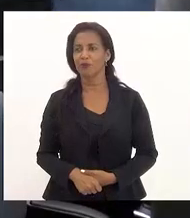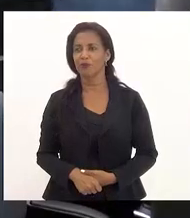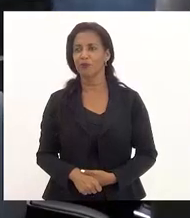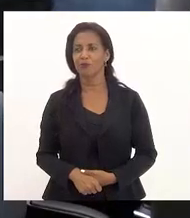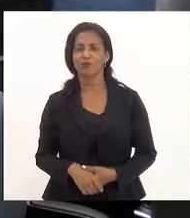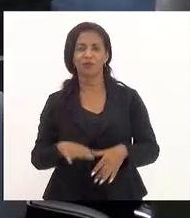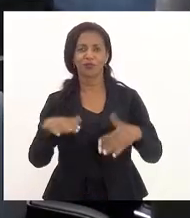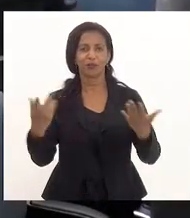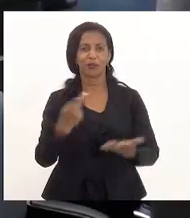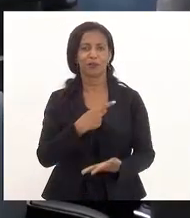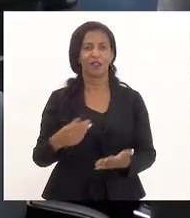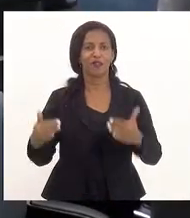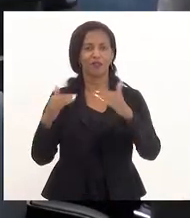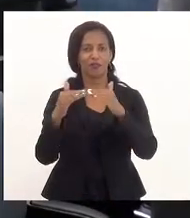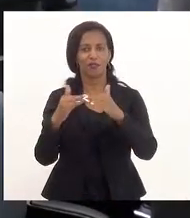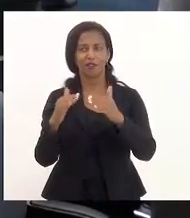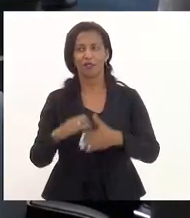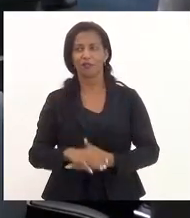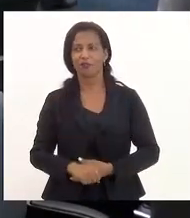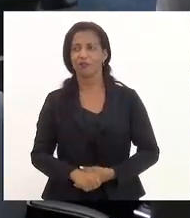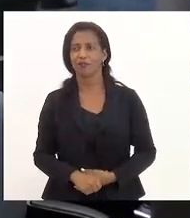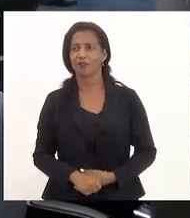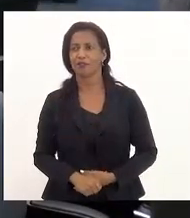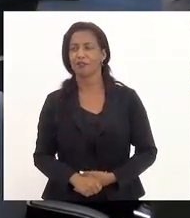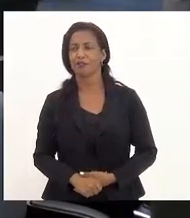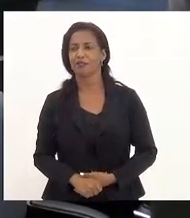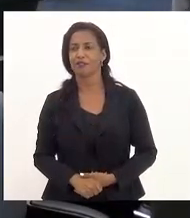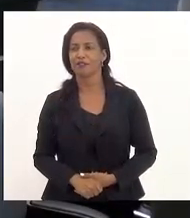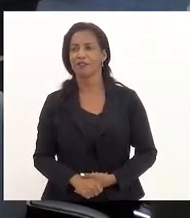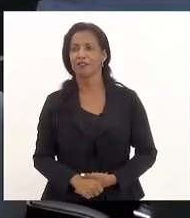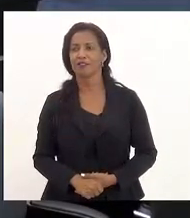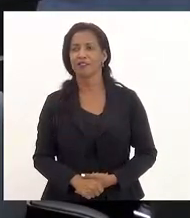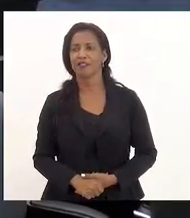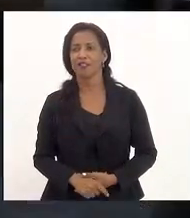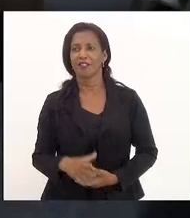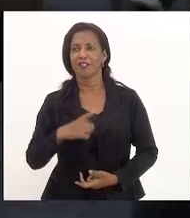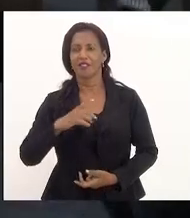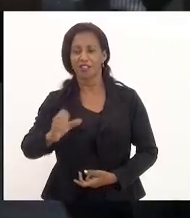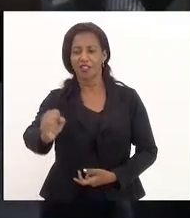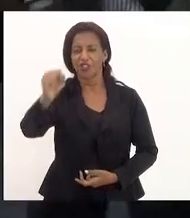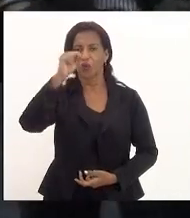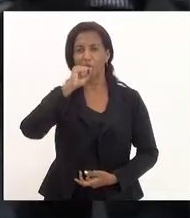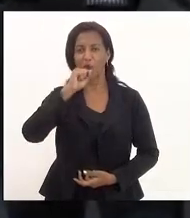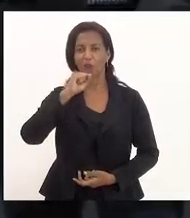Sr. Presidente, parecia favorável. Tem até que tirar o microfone aqui, ó.